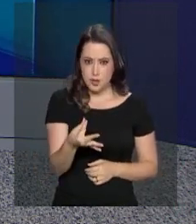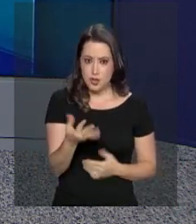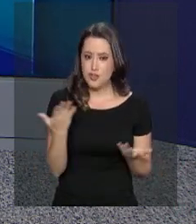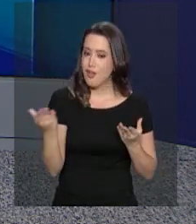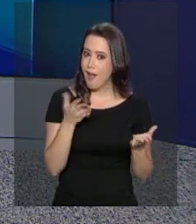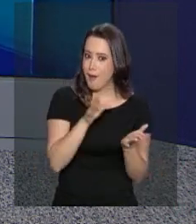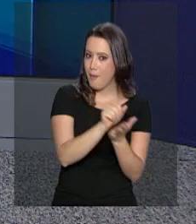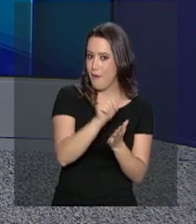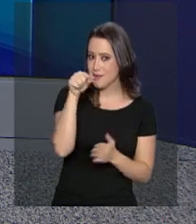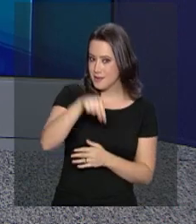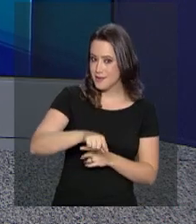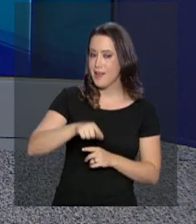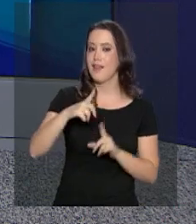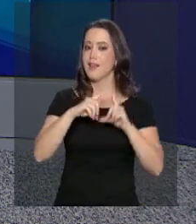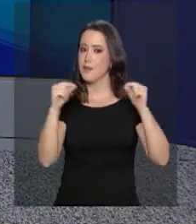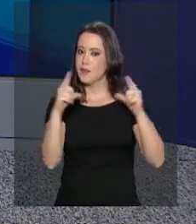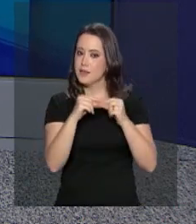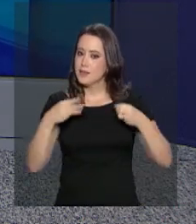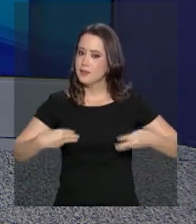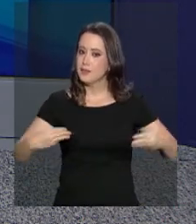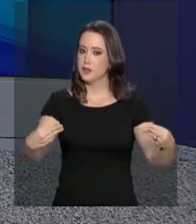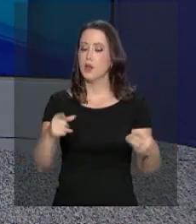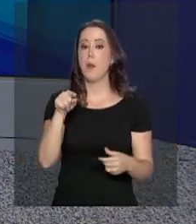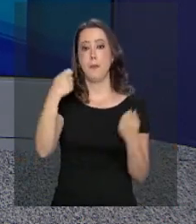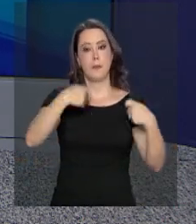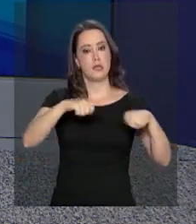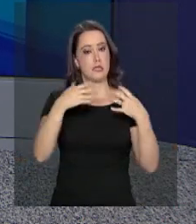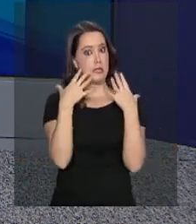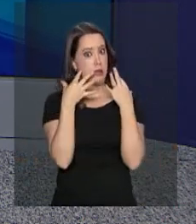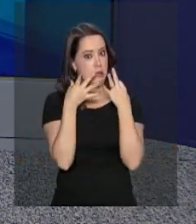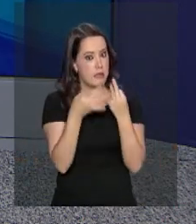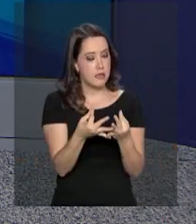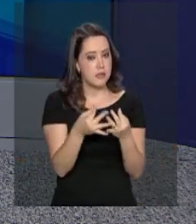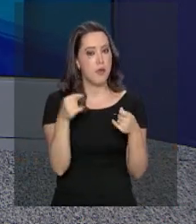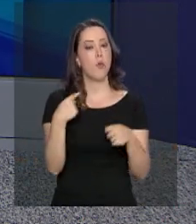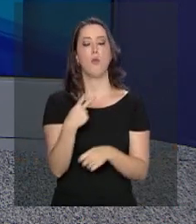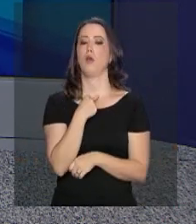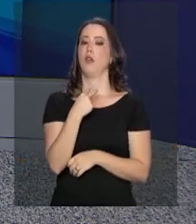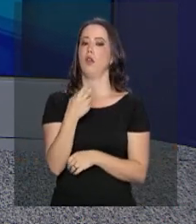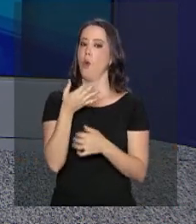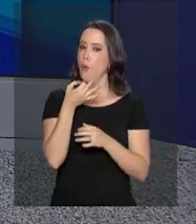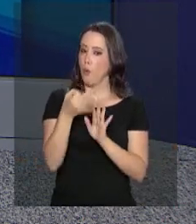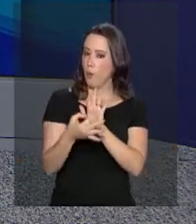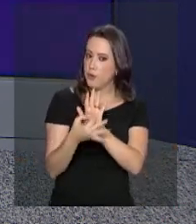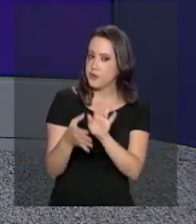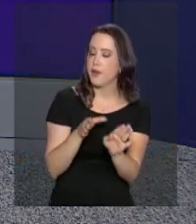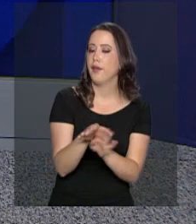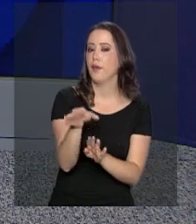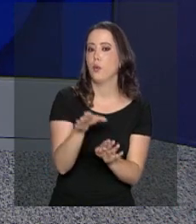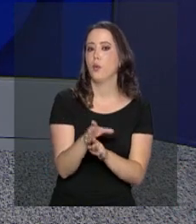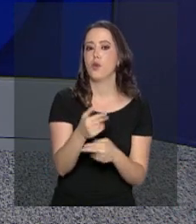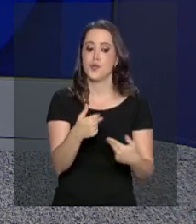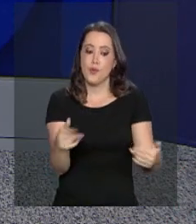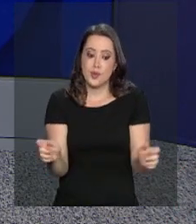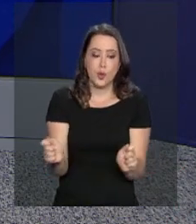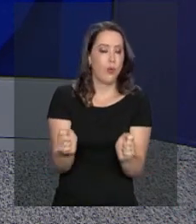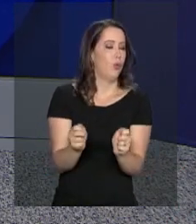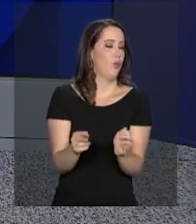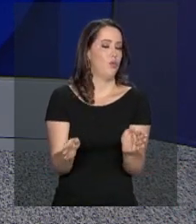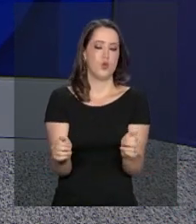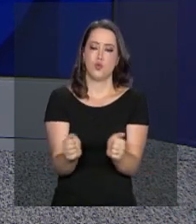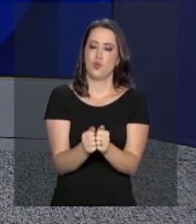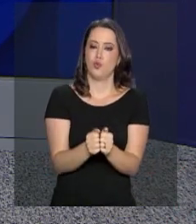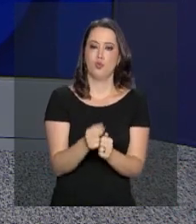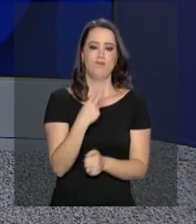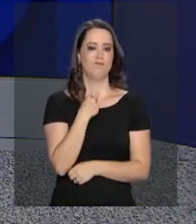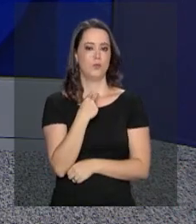a posse presidencial aqui em Brasília, na Esplanada? Então é preciso ficar atento a algumas dicas, como os objetos que não são permitidos